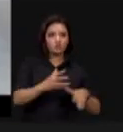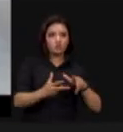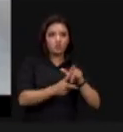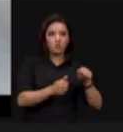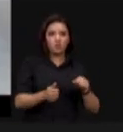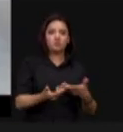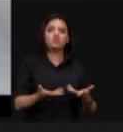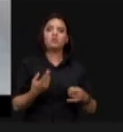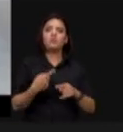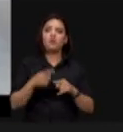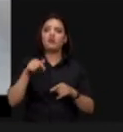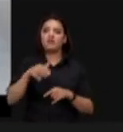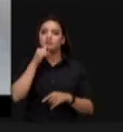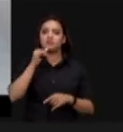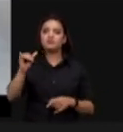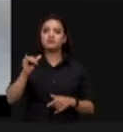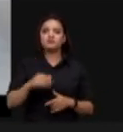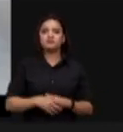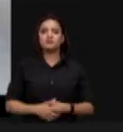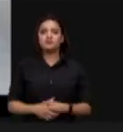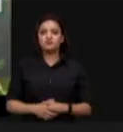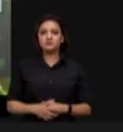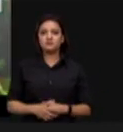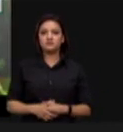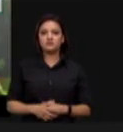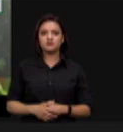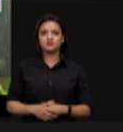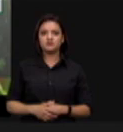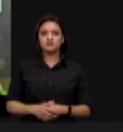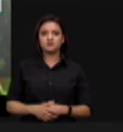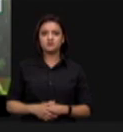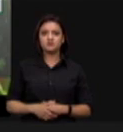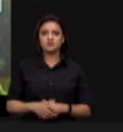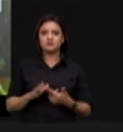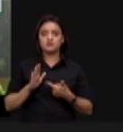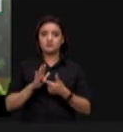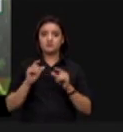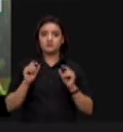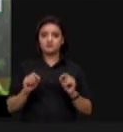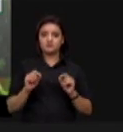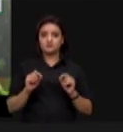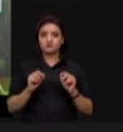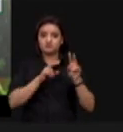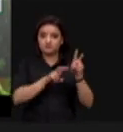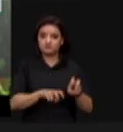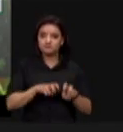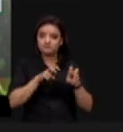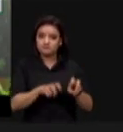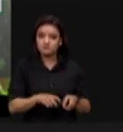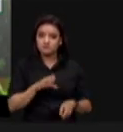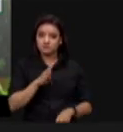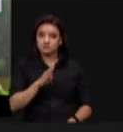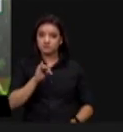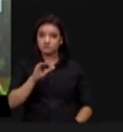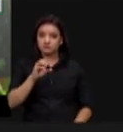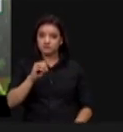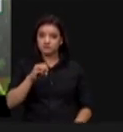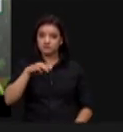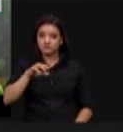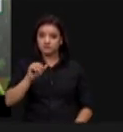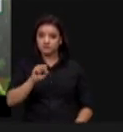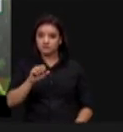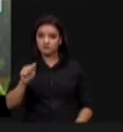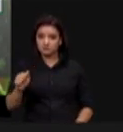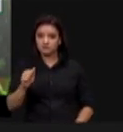fundamentalmente, à agroenergia. O próximo slide vai mostrar isso, por exemplo, que a agricultura, a biomassa de cana já